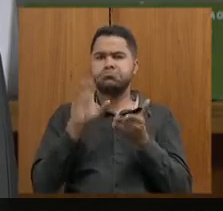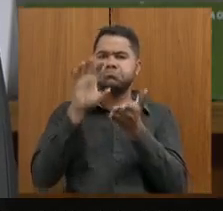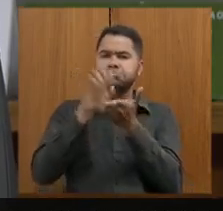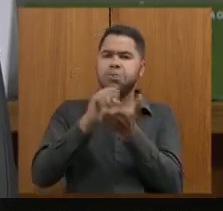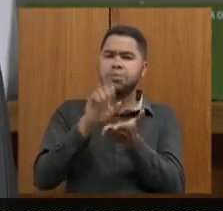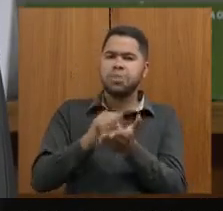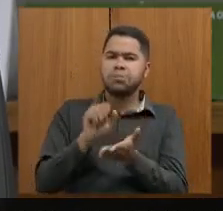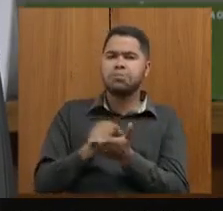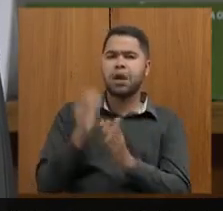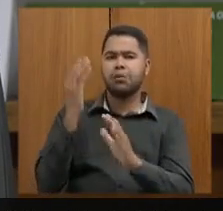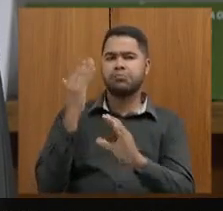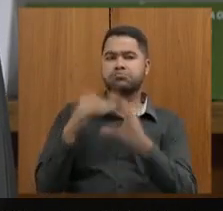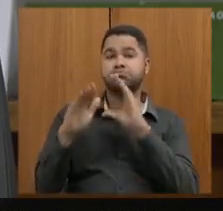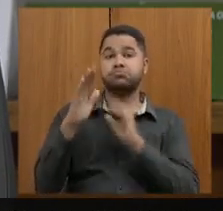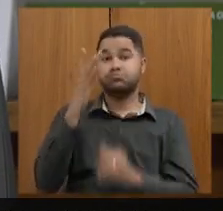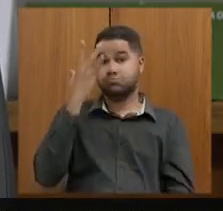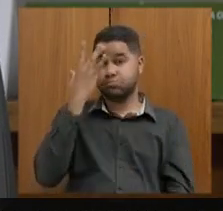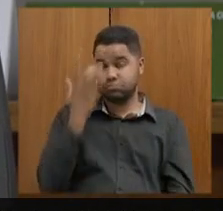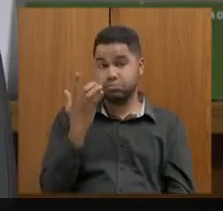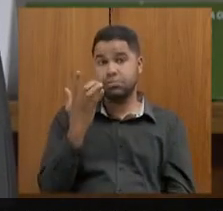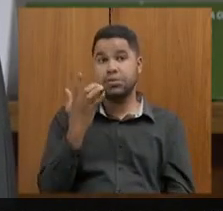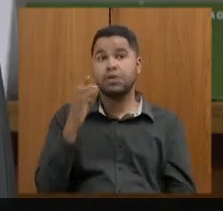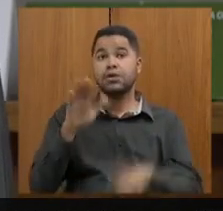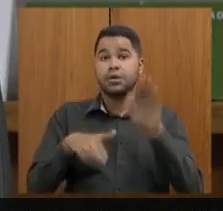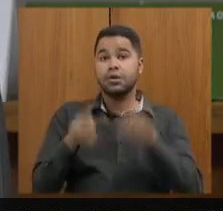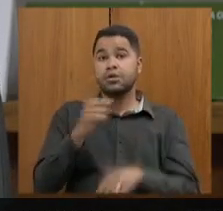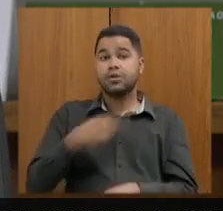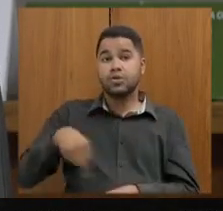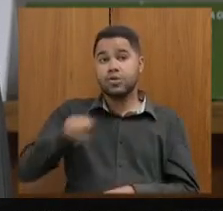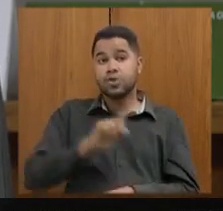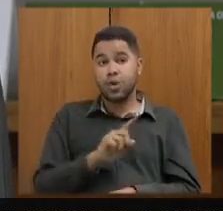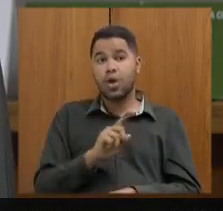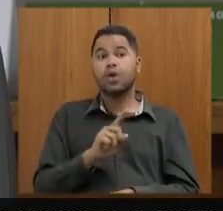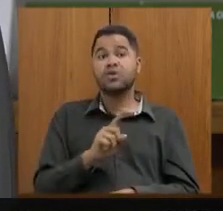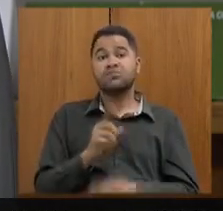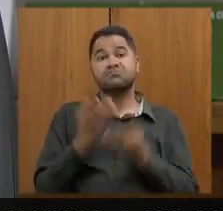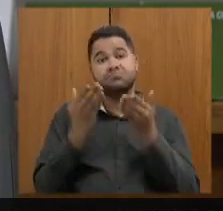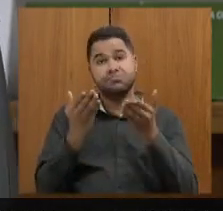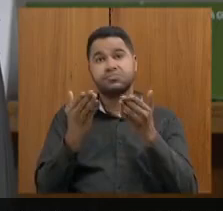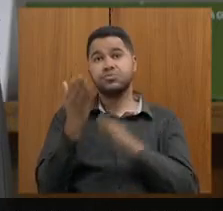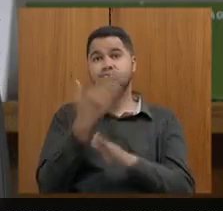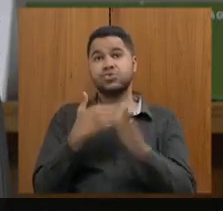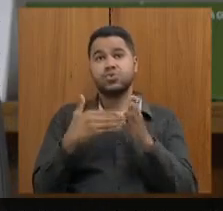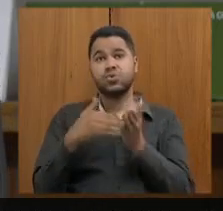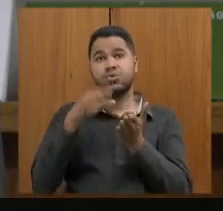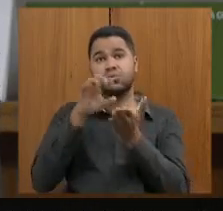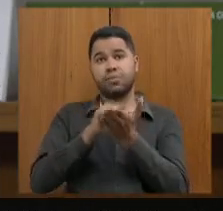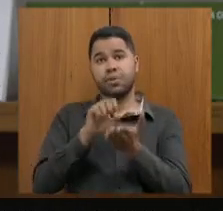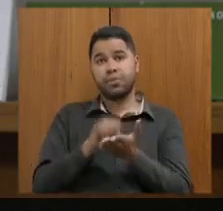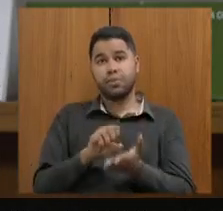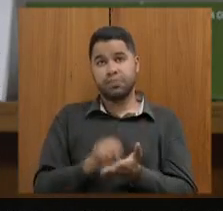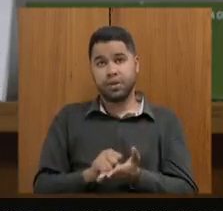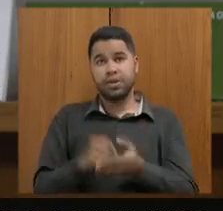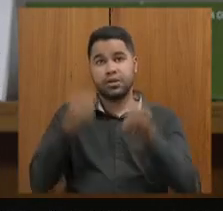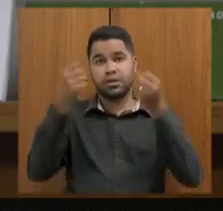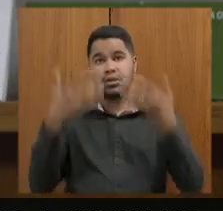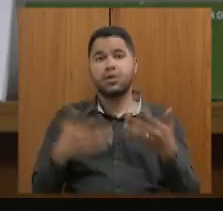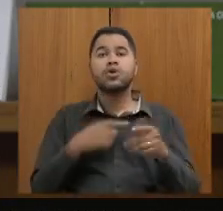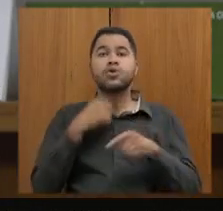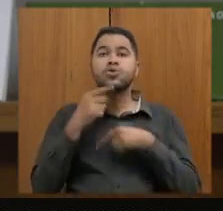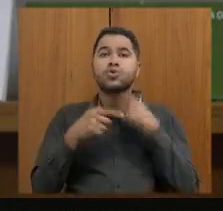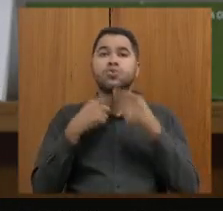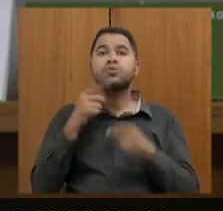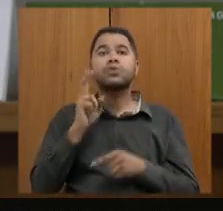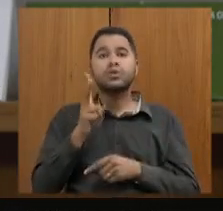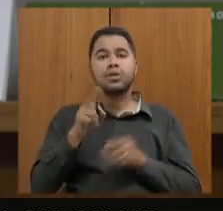dessas dúvidas diretamente amanhã mesmo nós estamos encaminhando a senhora tudo que foi registrado de esclarecimento de dúvidas sempre